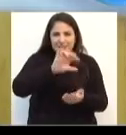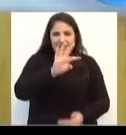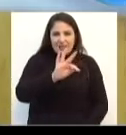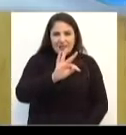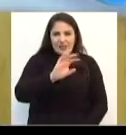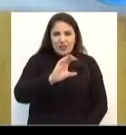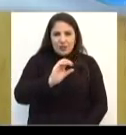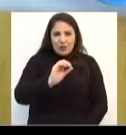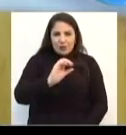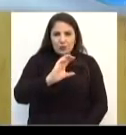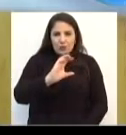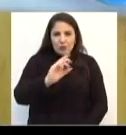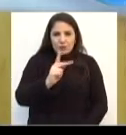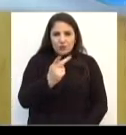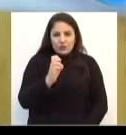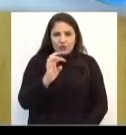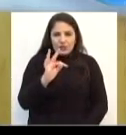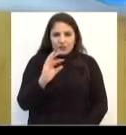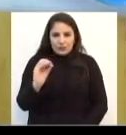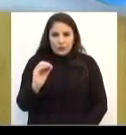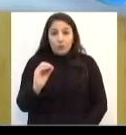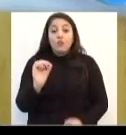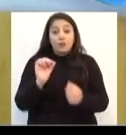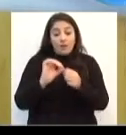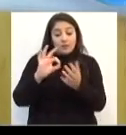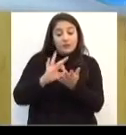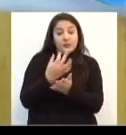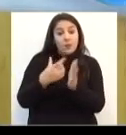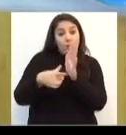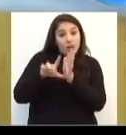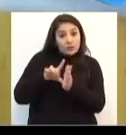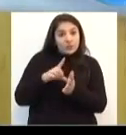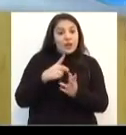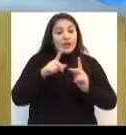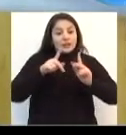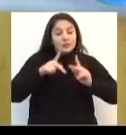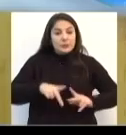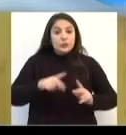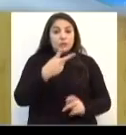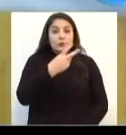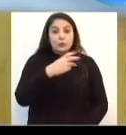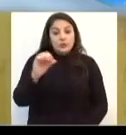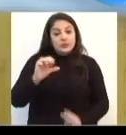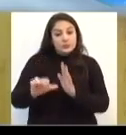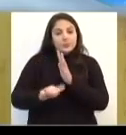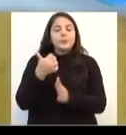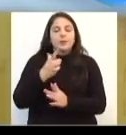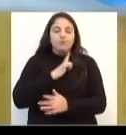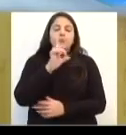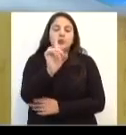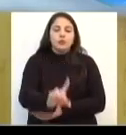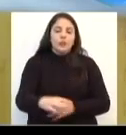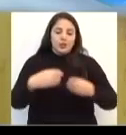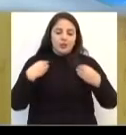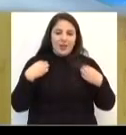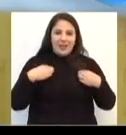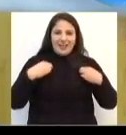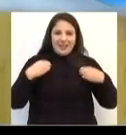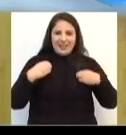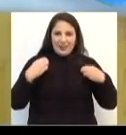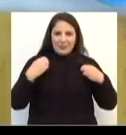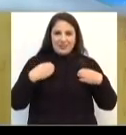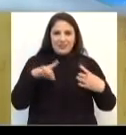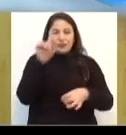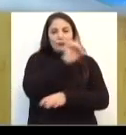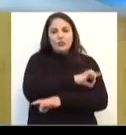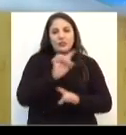concentração. Os atletas fazem uma inscrição antecipada, os 200 primeiros têm direito à camiseta do dia do desafio